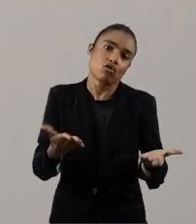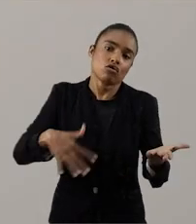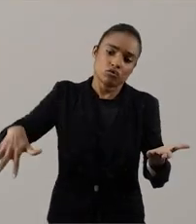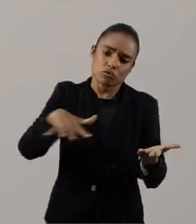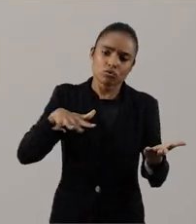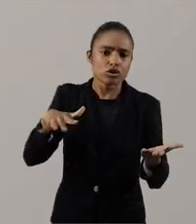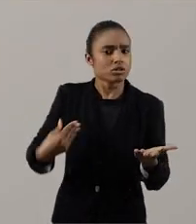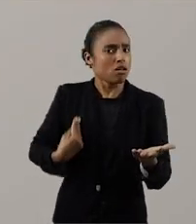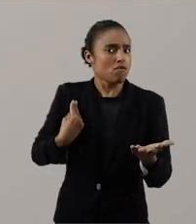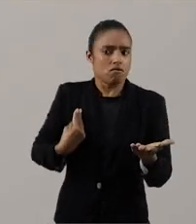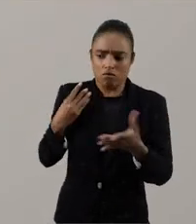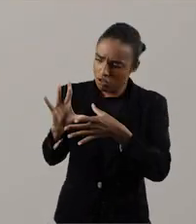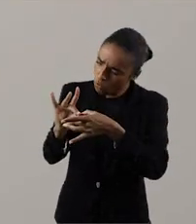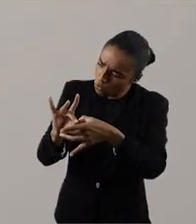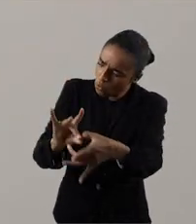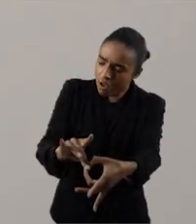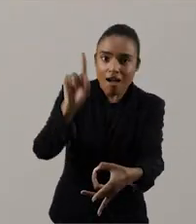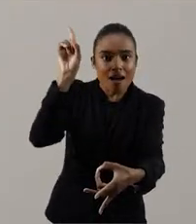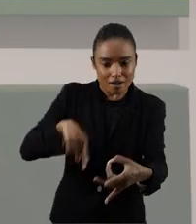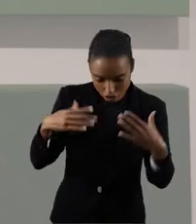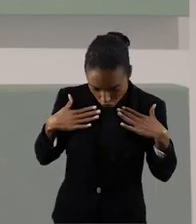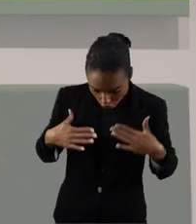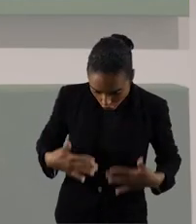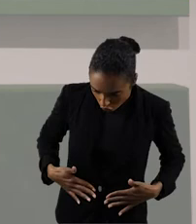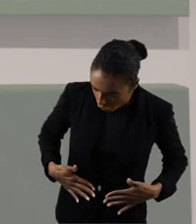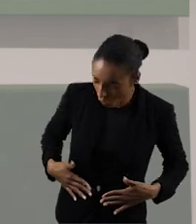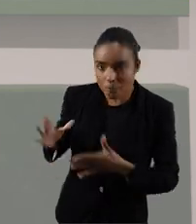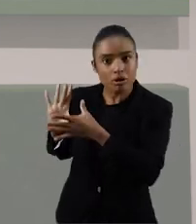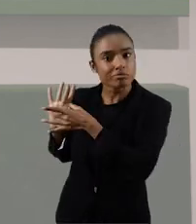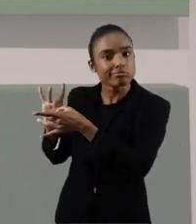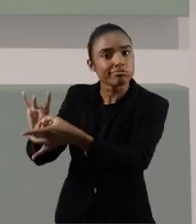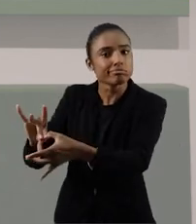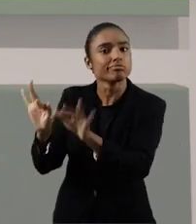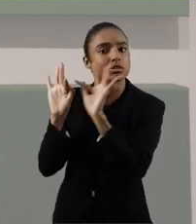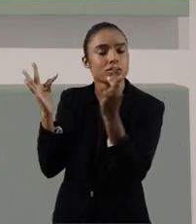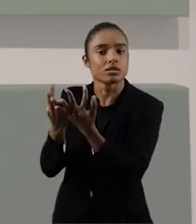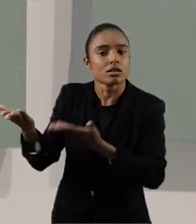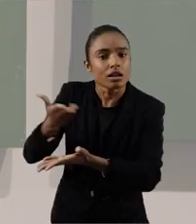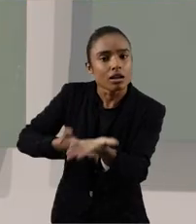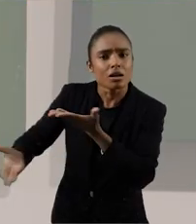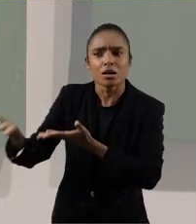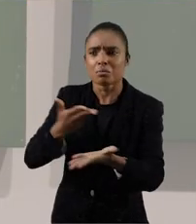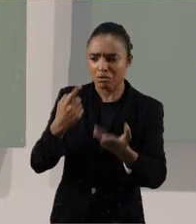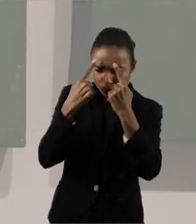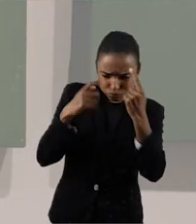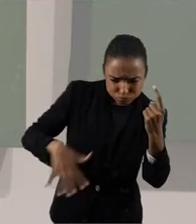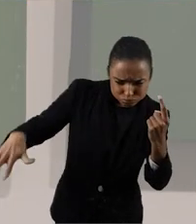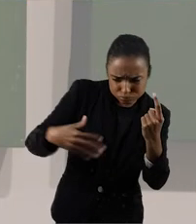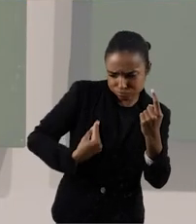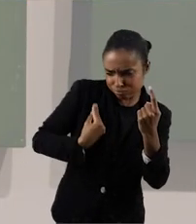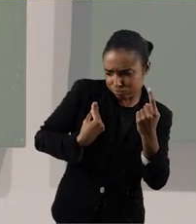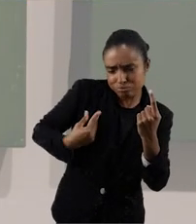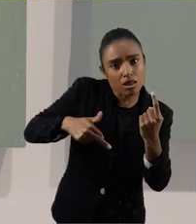o contexto que a gente vive nesse momento. Então, a voadora como esse lugar do corpo ancestral, a voadora que se atualiza no cotidiano e nas violências